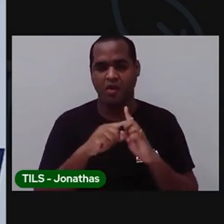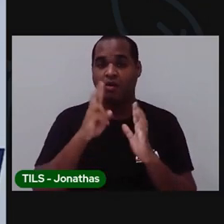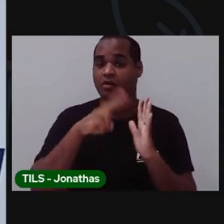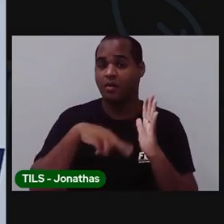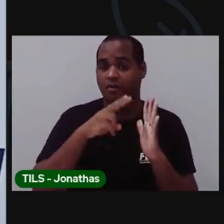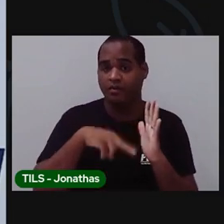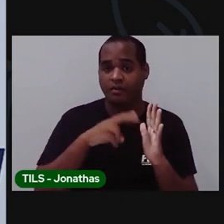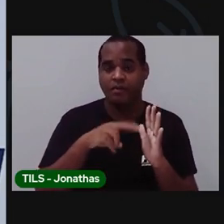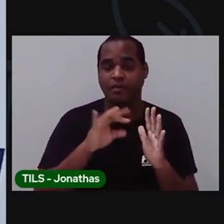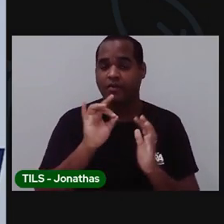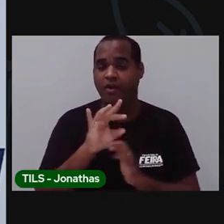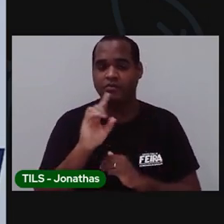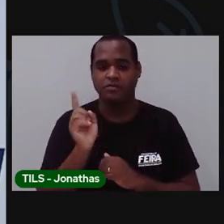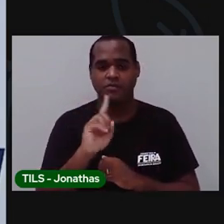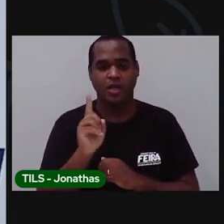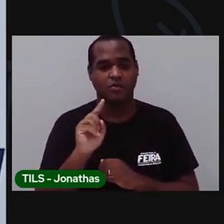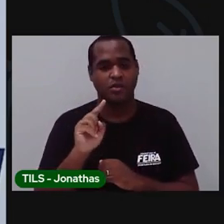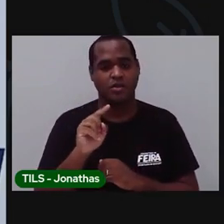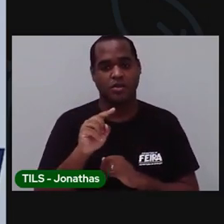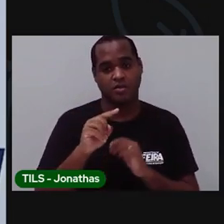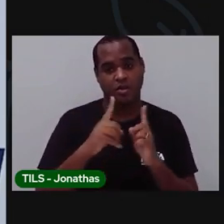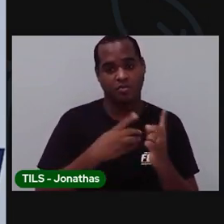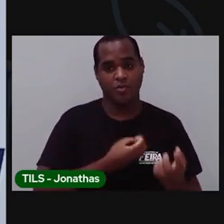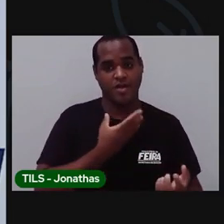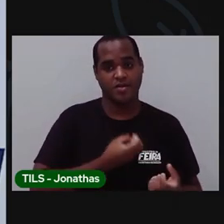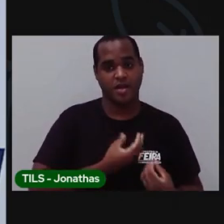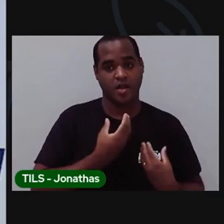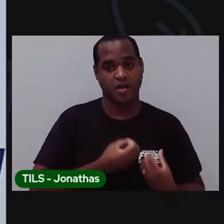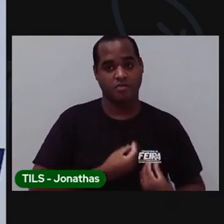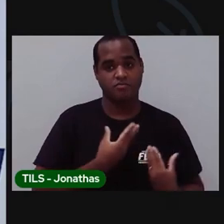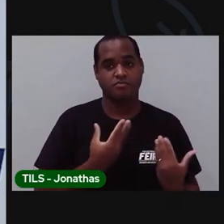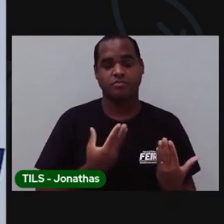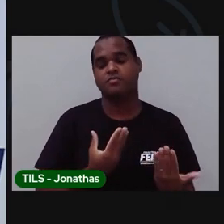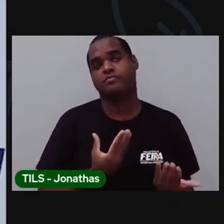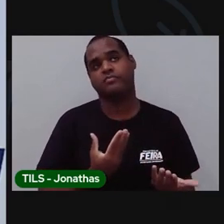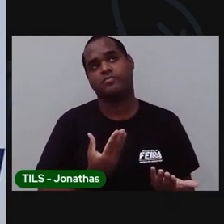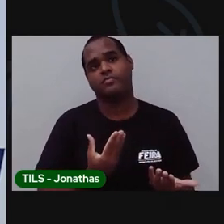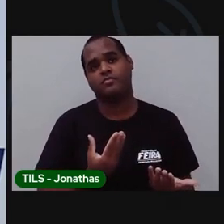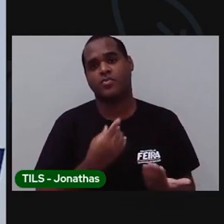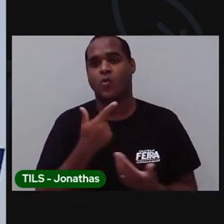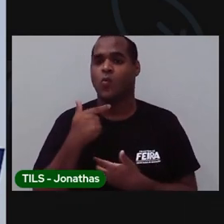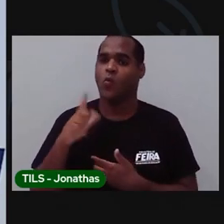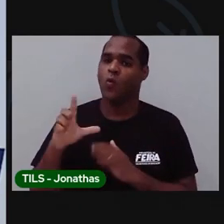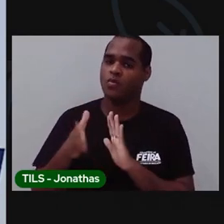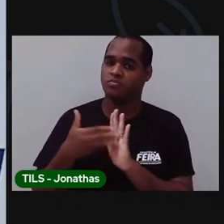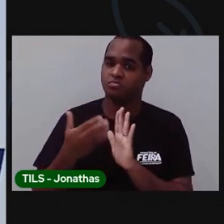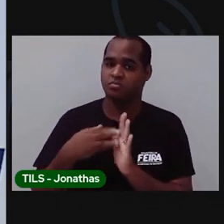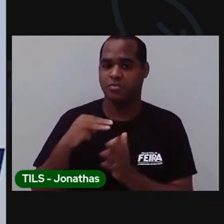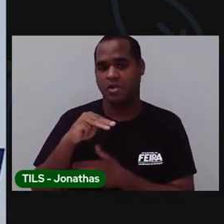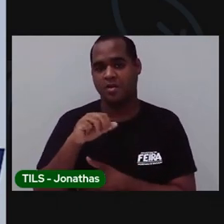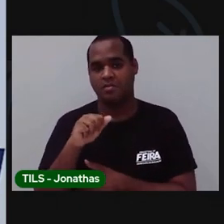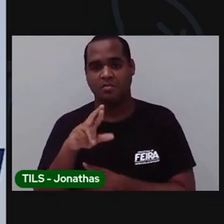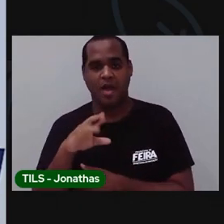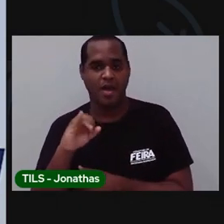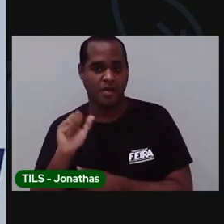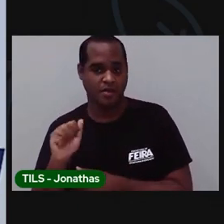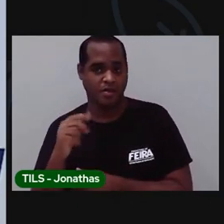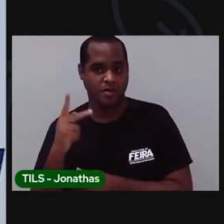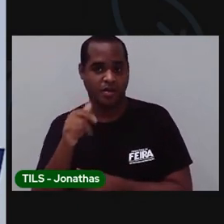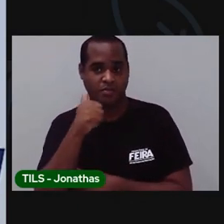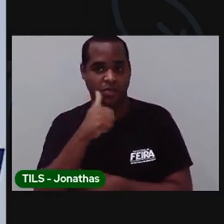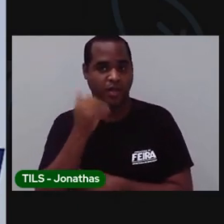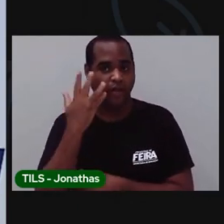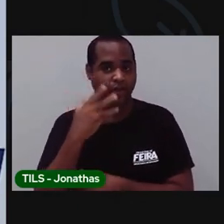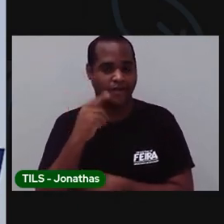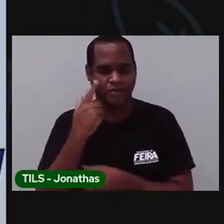os livros. Esse Pro, ele tem esse de poesia. Esse aqui de Maria Tempestade. Fala de uma menina